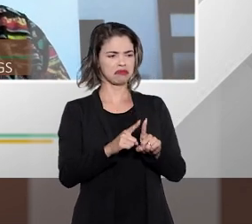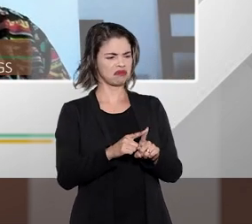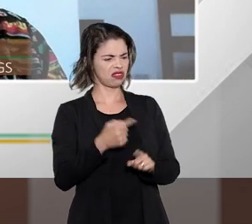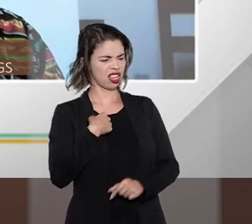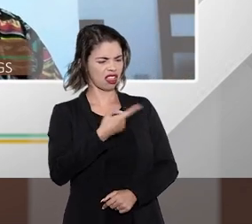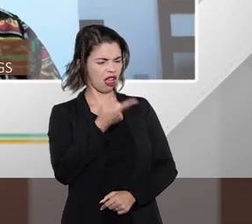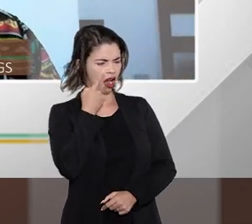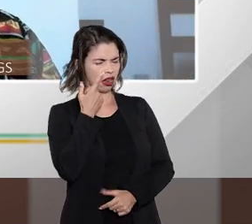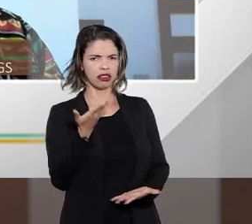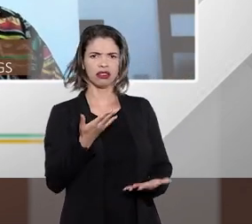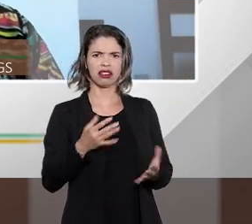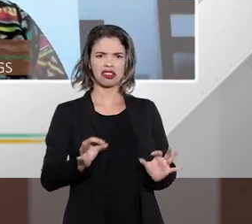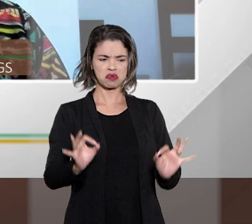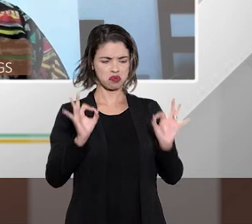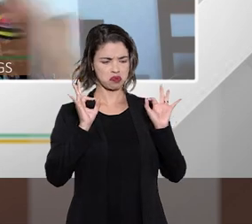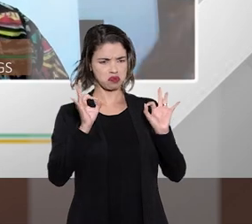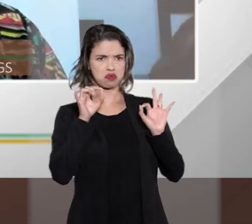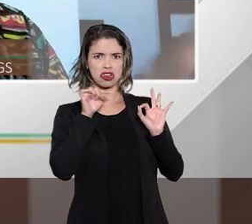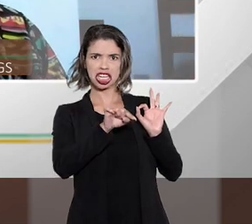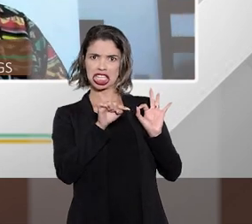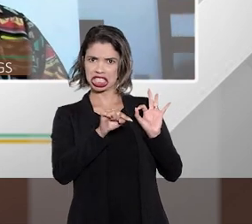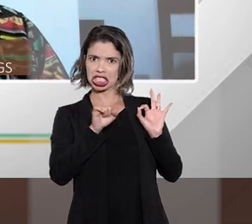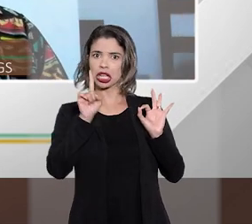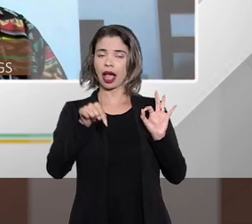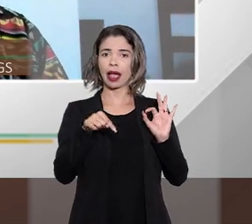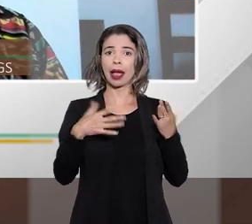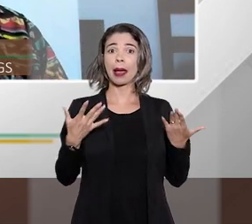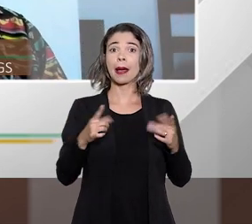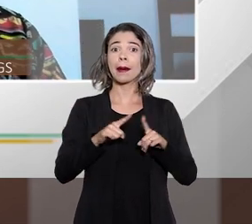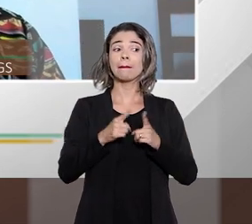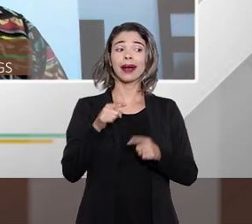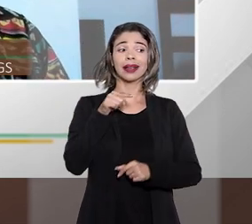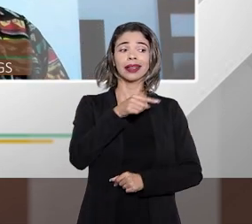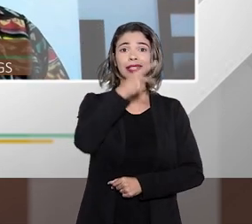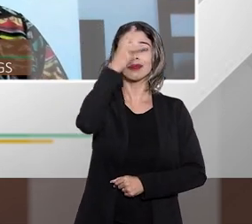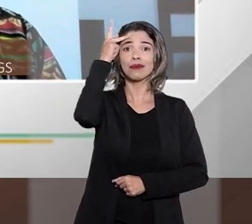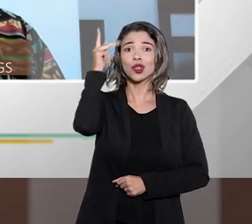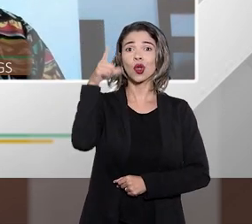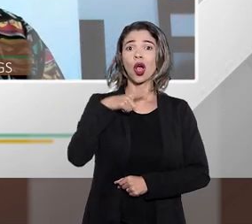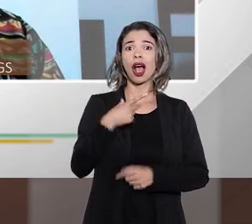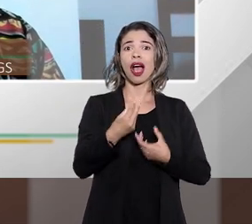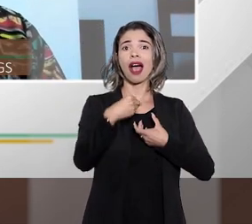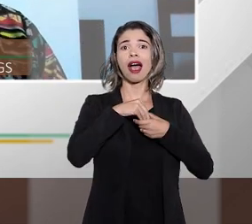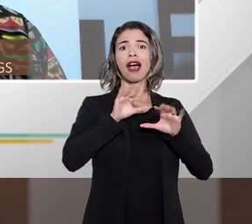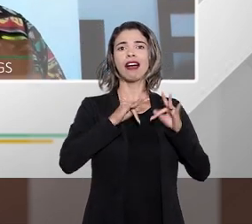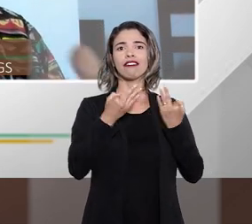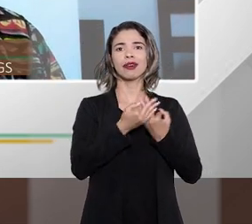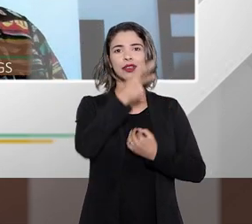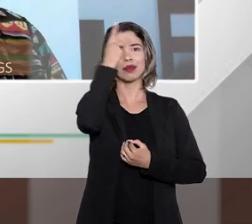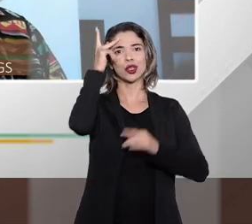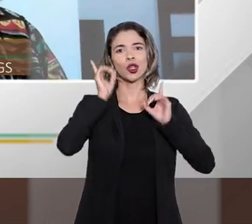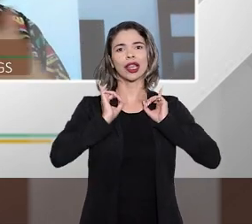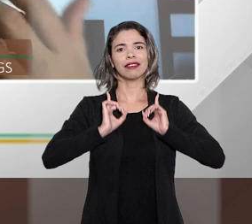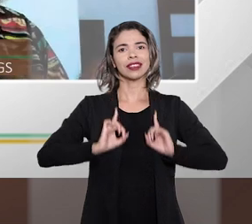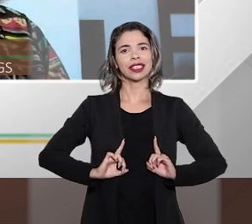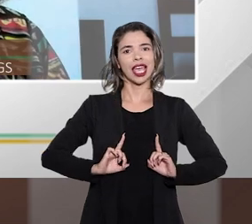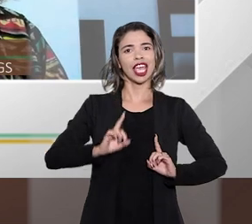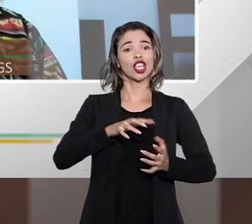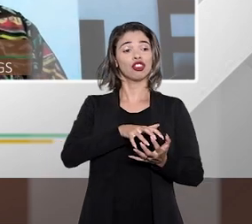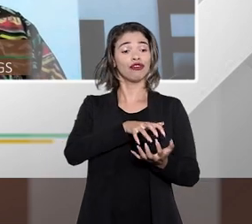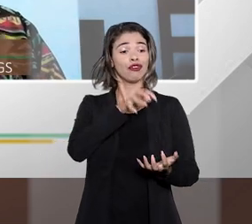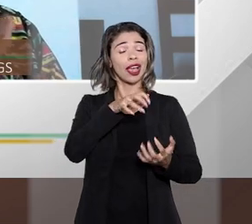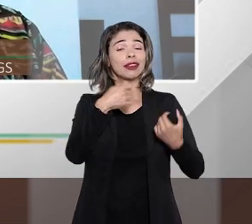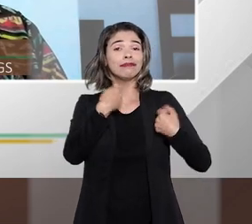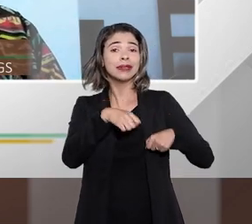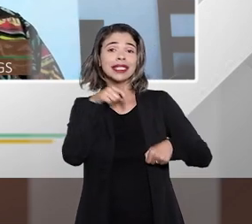é de luxo, mesmo que não seja um alto valor, mas essa pessoa tem na família um deficiente, uma pessoa